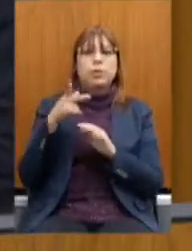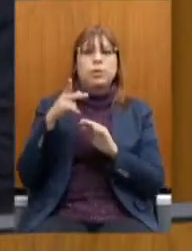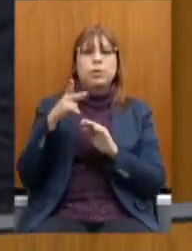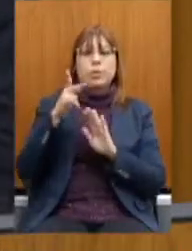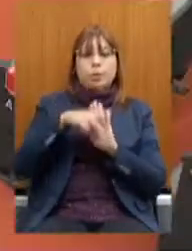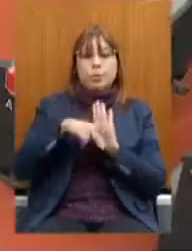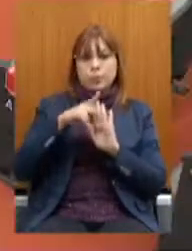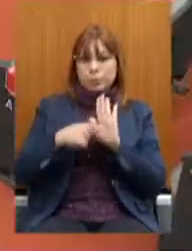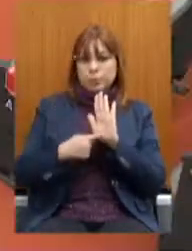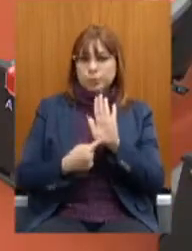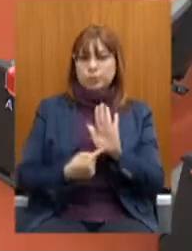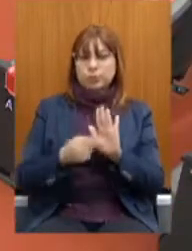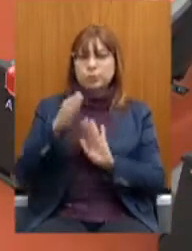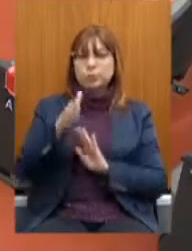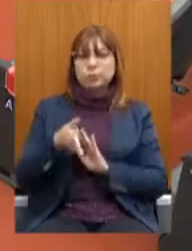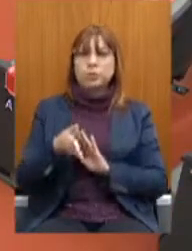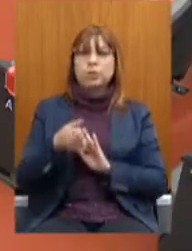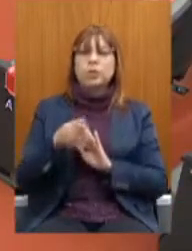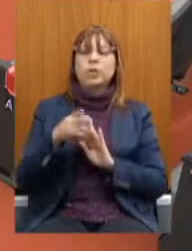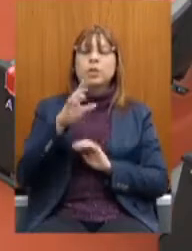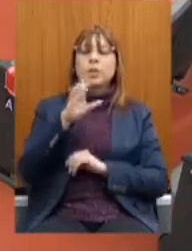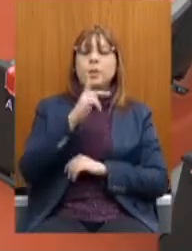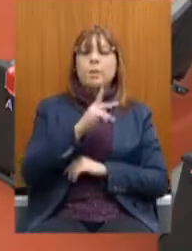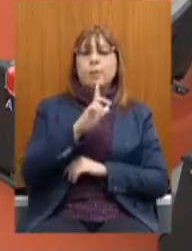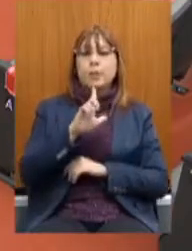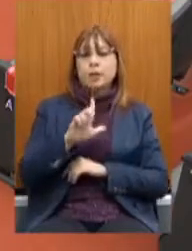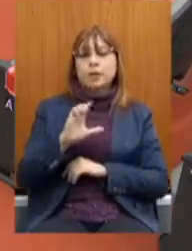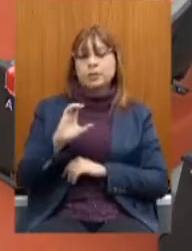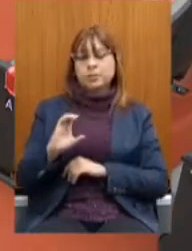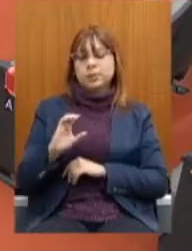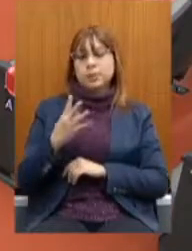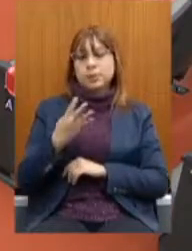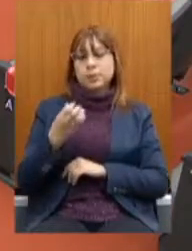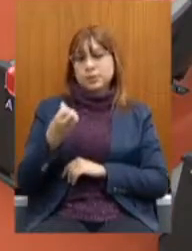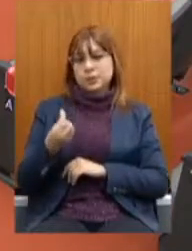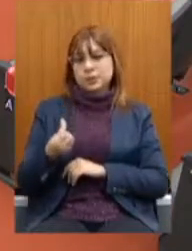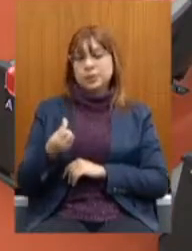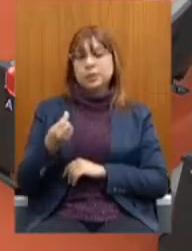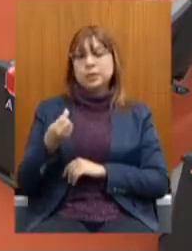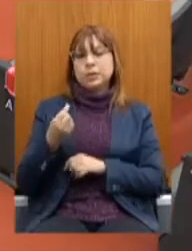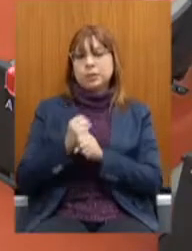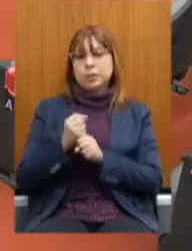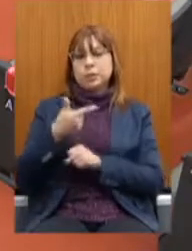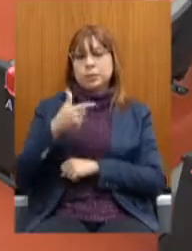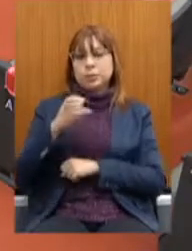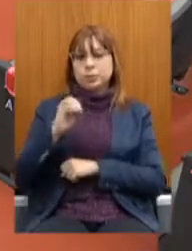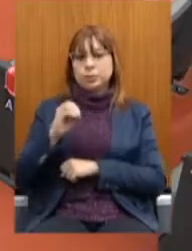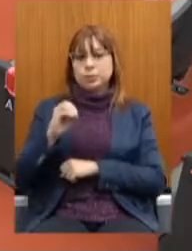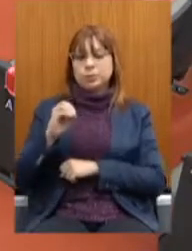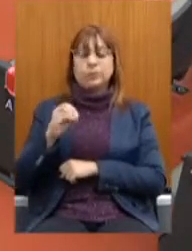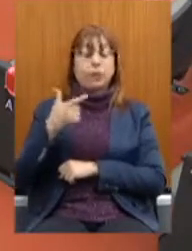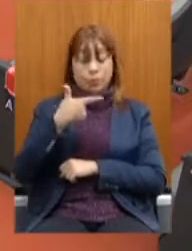apresentado, o PLC 46, 2020, no seu artigo